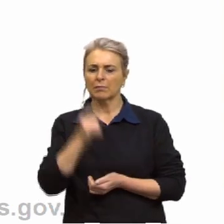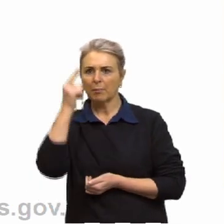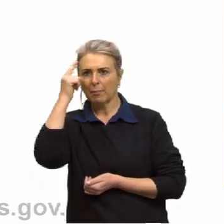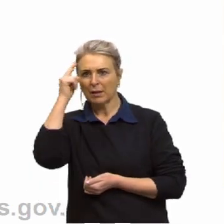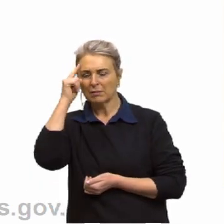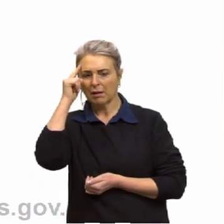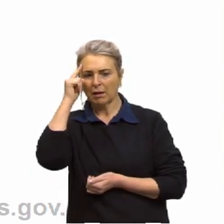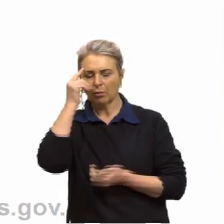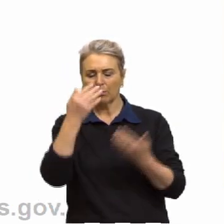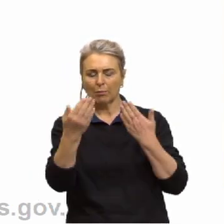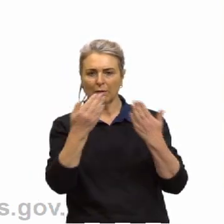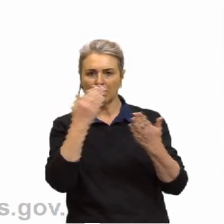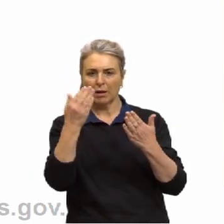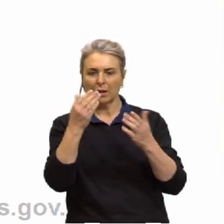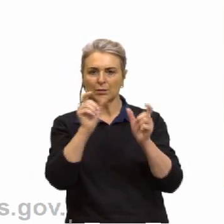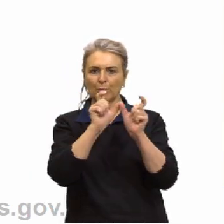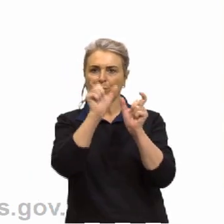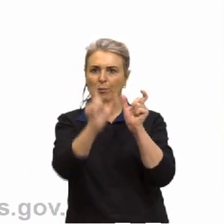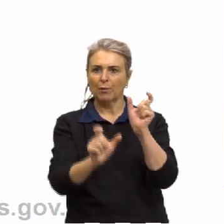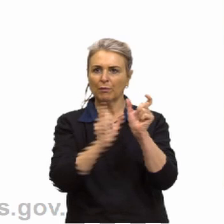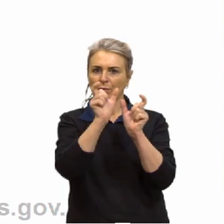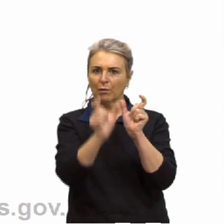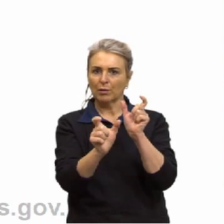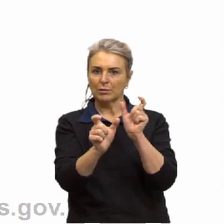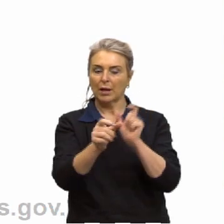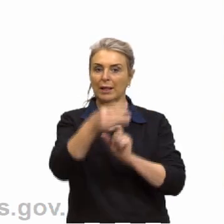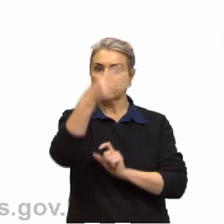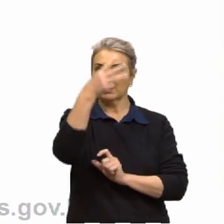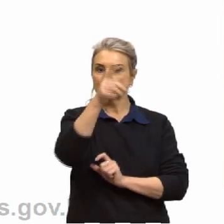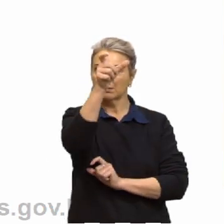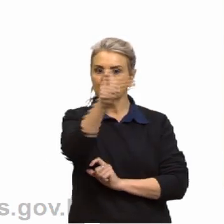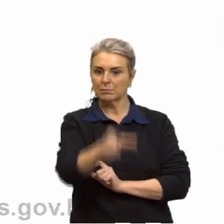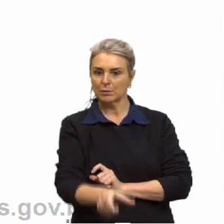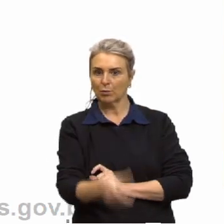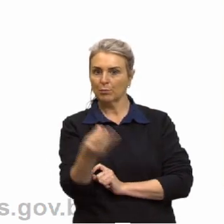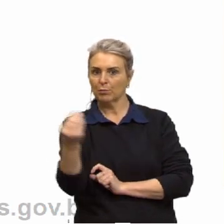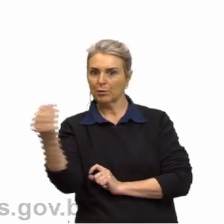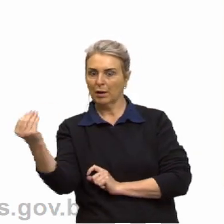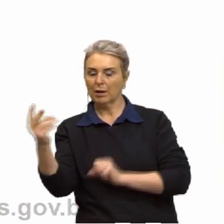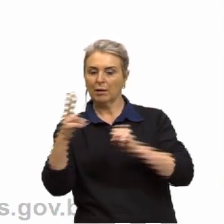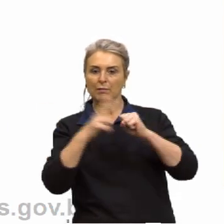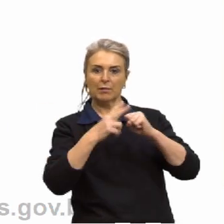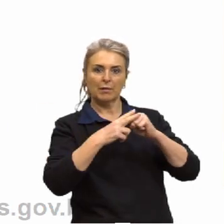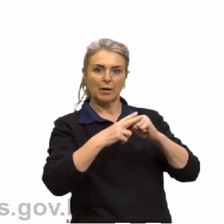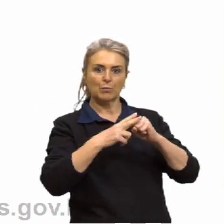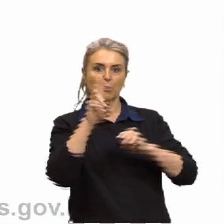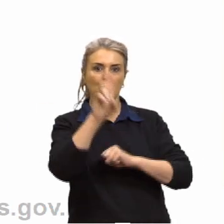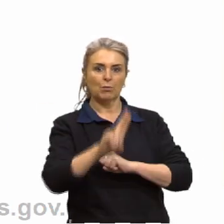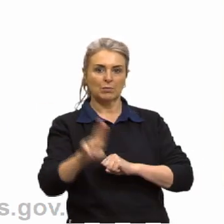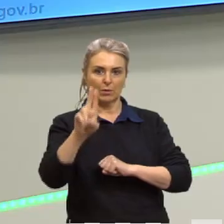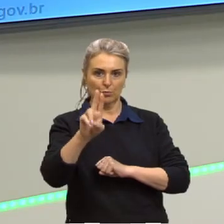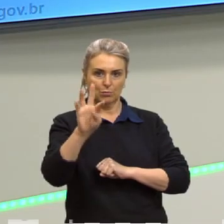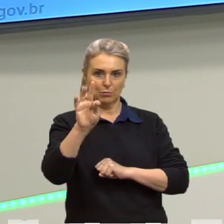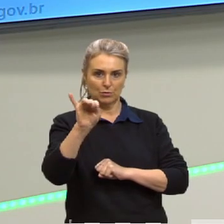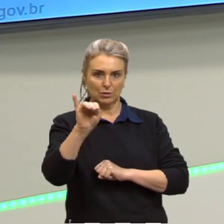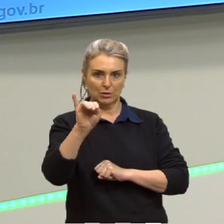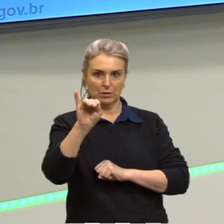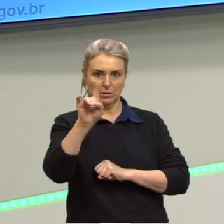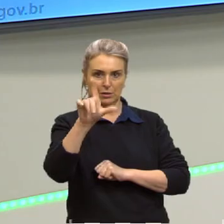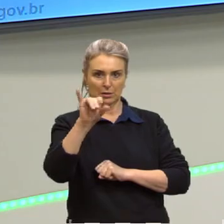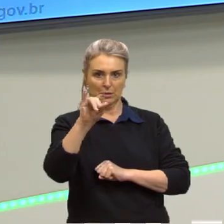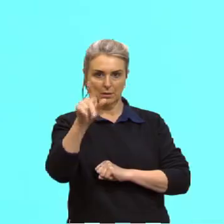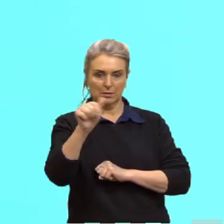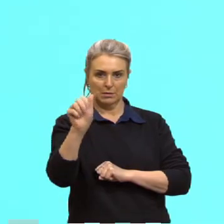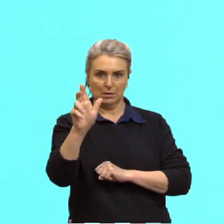análise morfológica, é terceira pessoa do plural do verbo utilizar, conjugado no presente